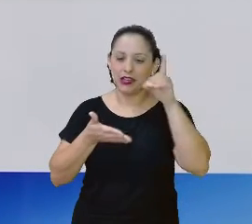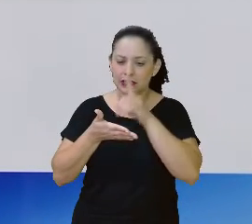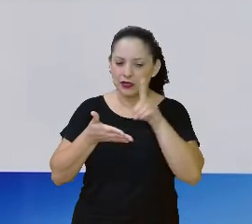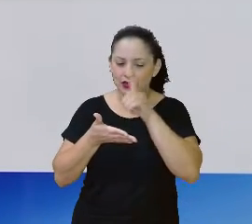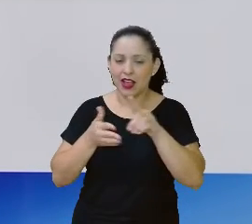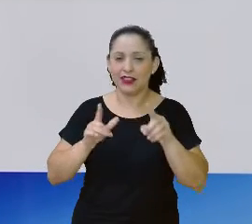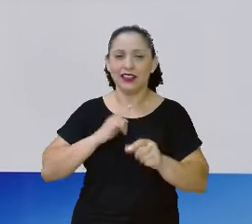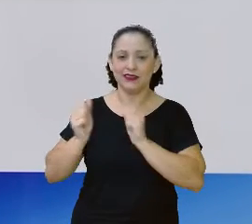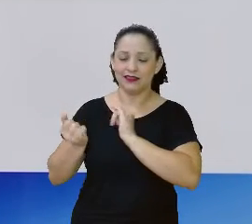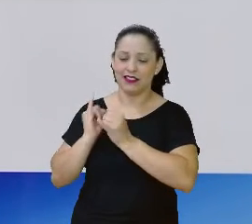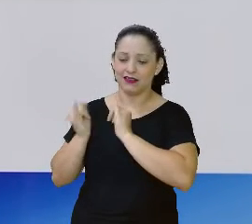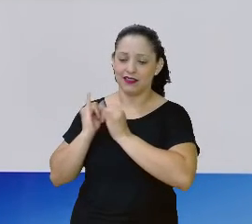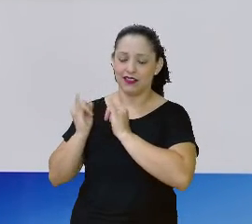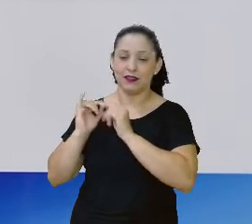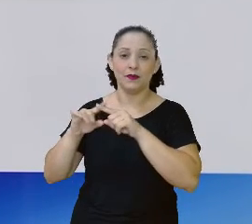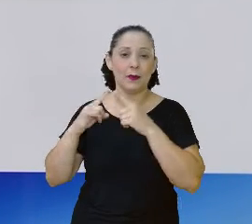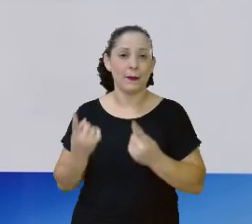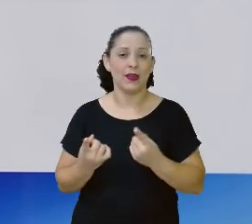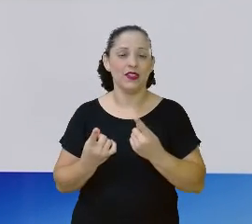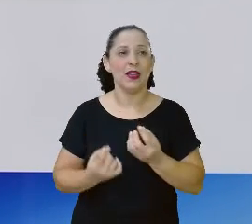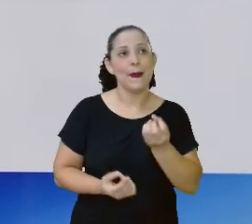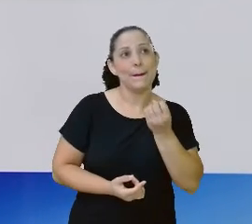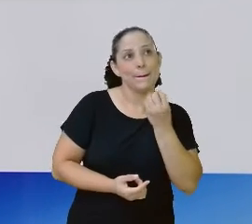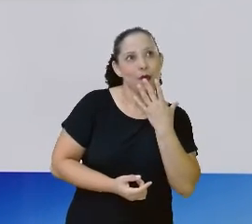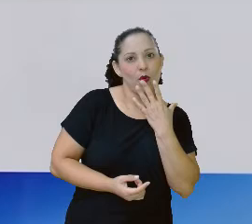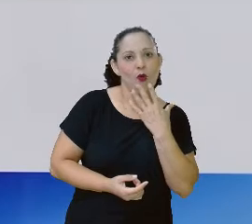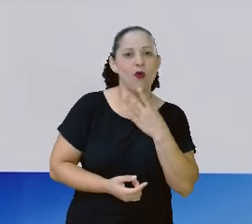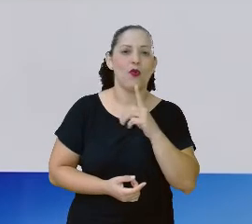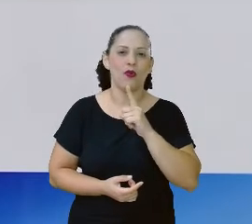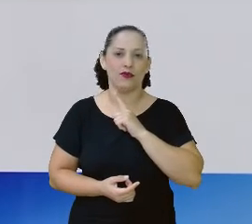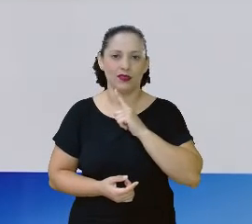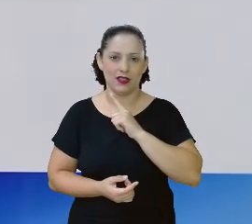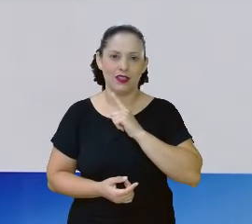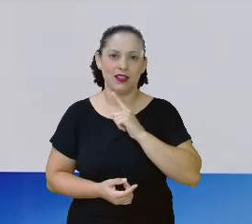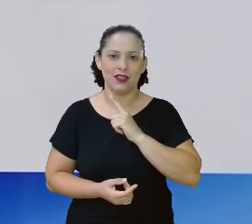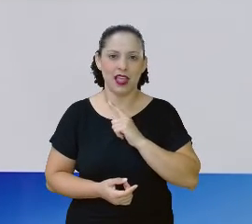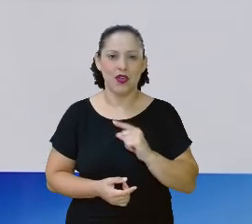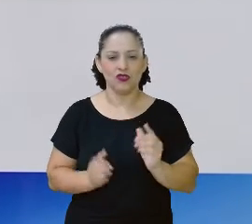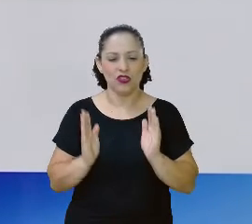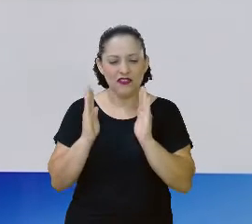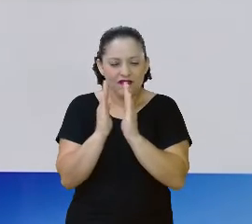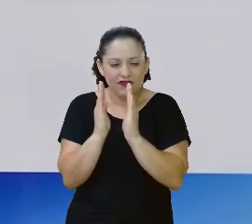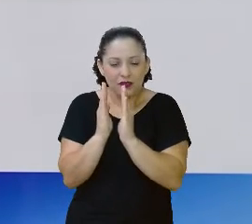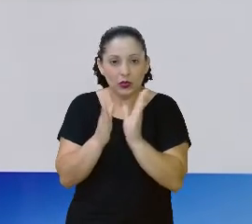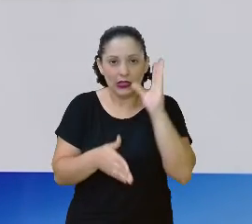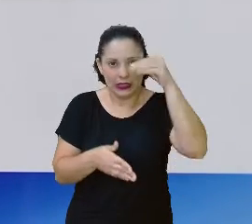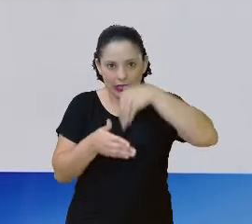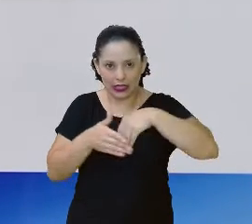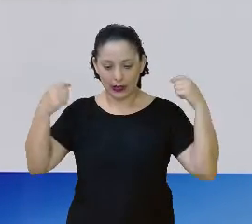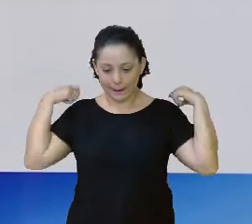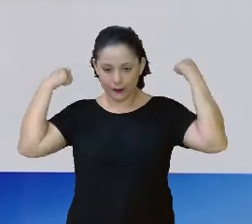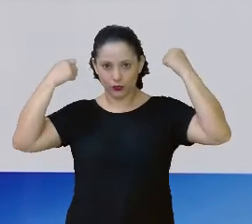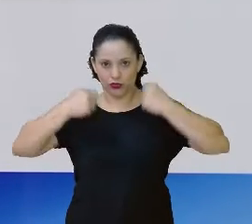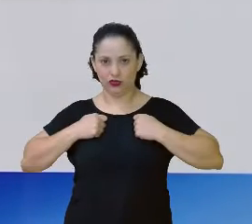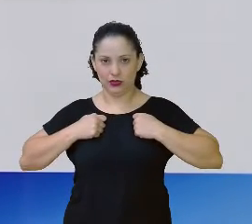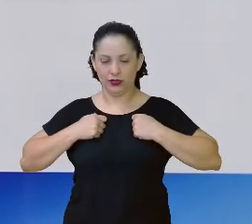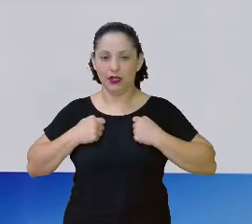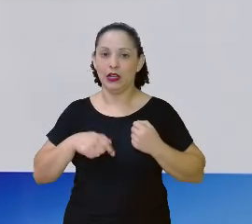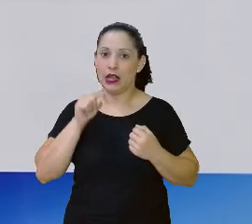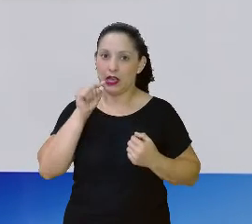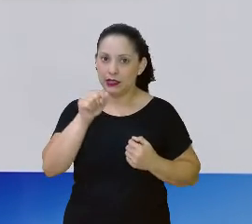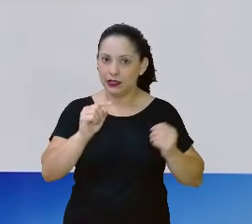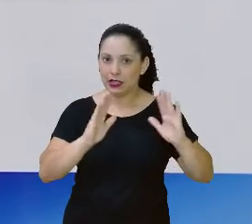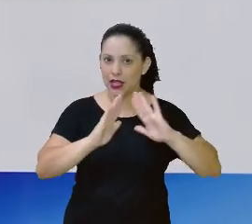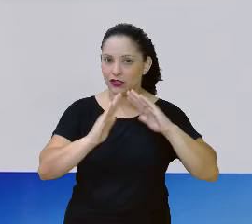online, beleza. Mas é bom ter aquele... Às vezes, não são muito grossinhos, não. Dá para colocar na bolsa. Inclusive, na biblioteca da sua